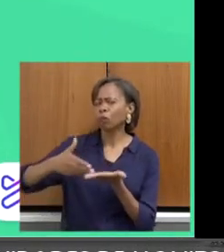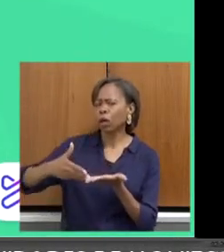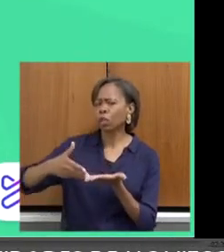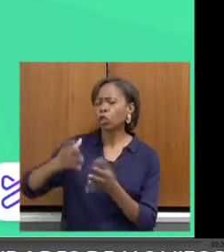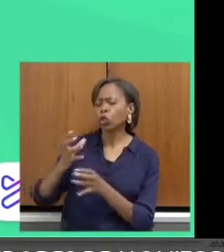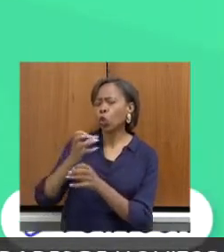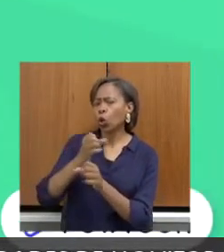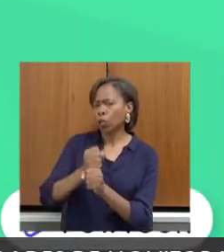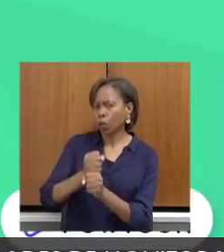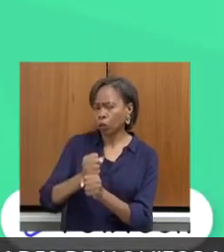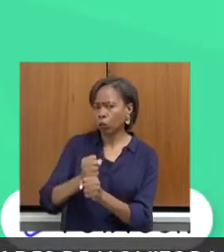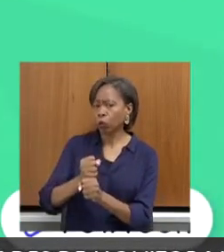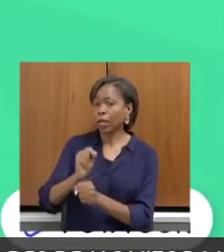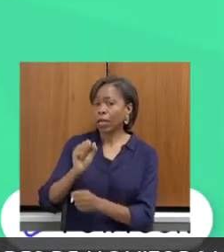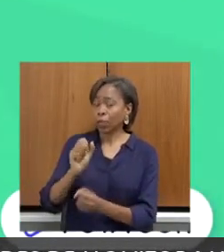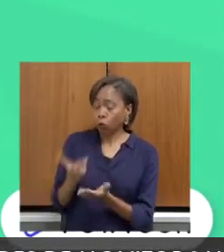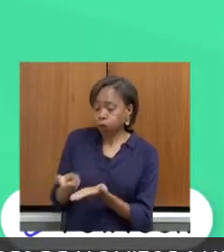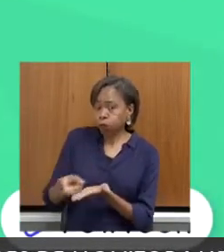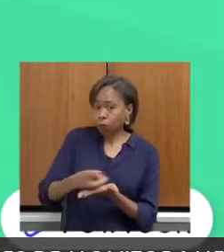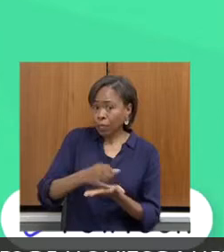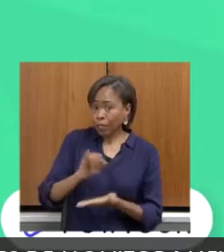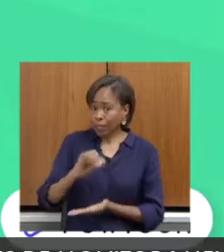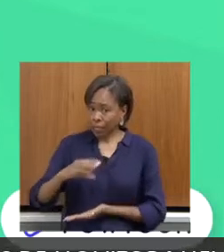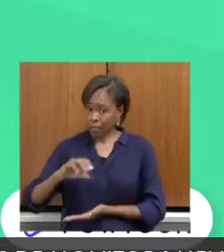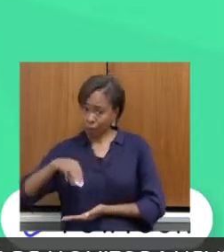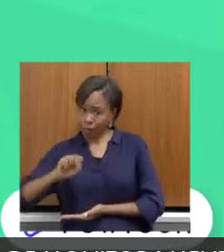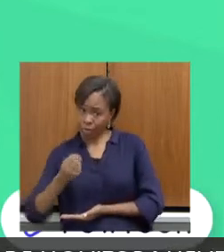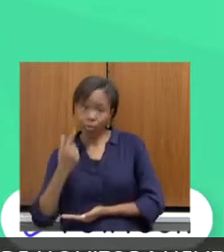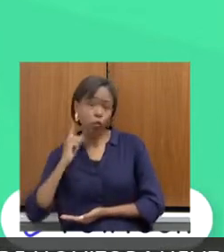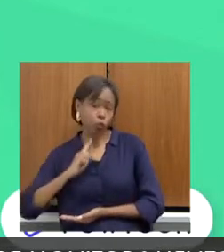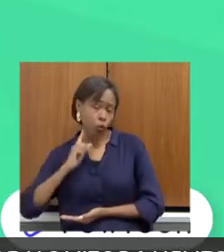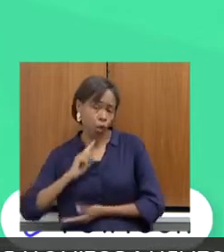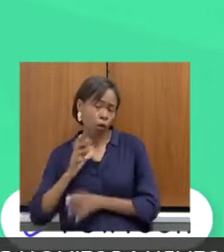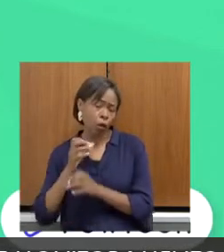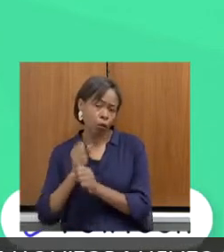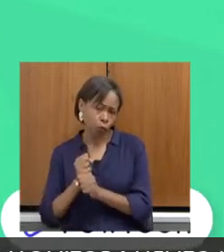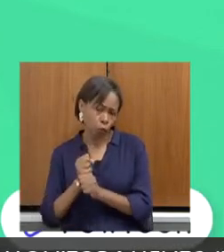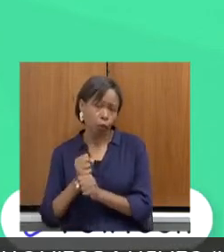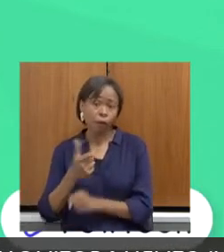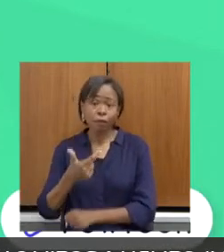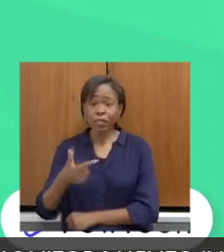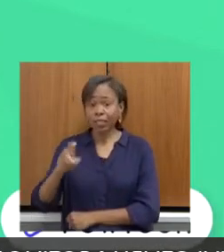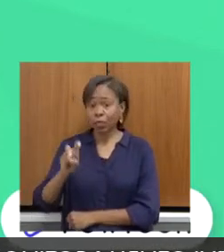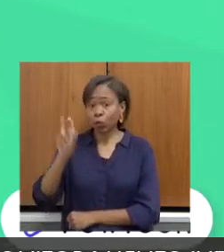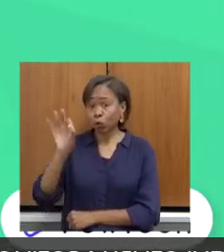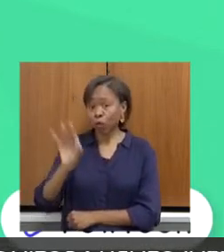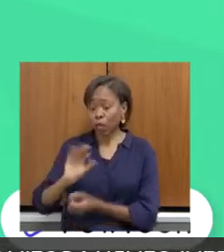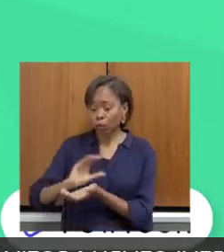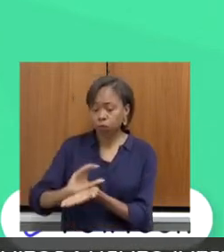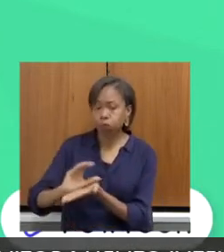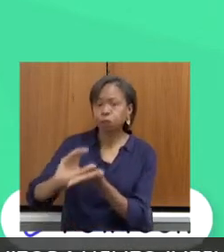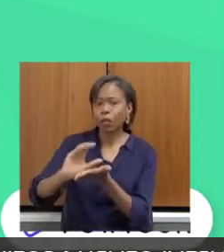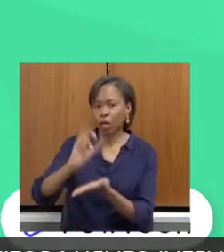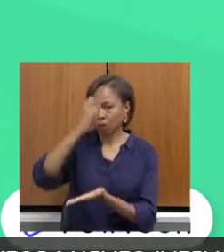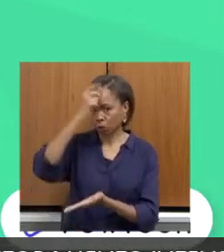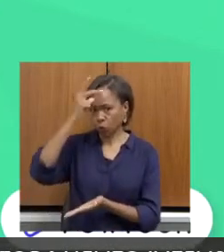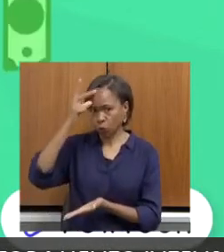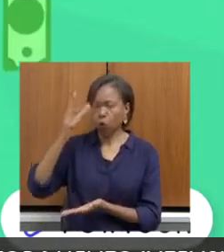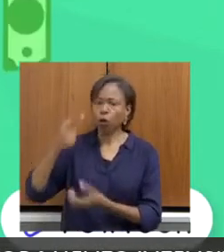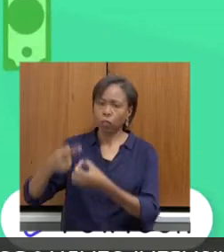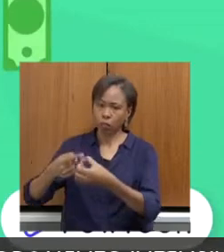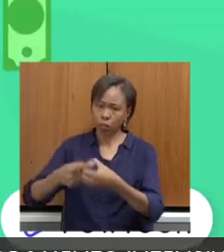total recolhido pelo Estado. Do valor total do imposto, 25% são destinados aos municípios. Desse valor,